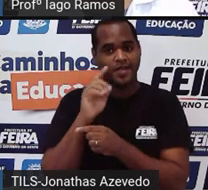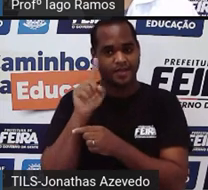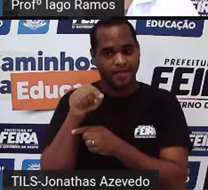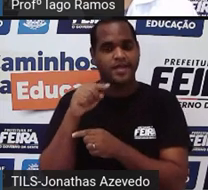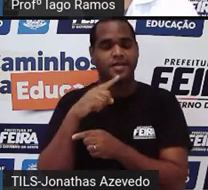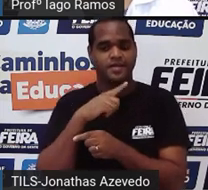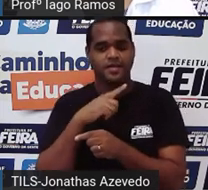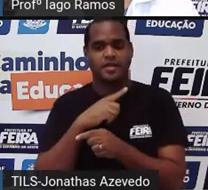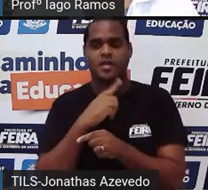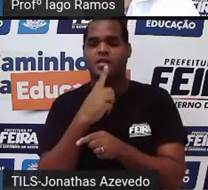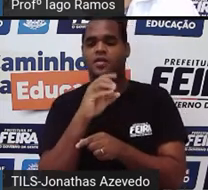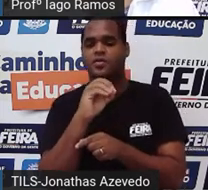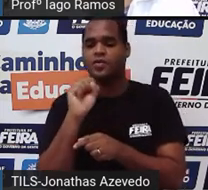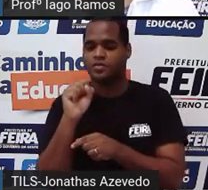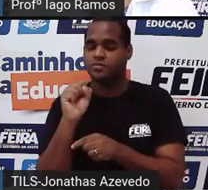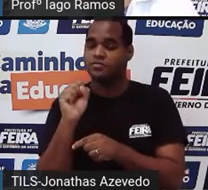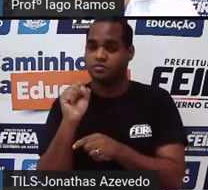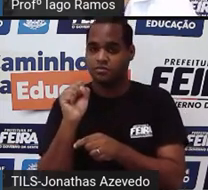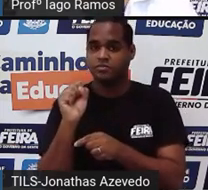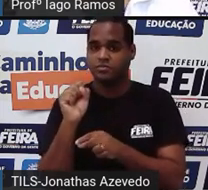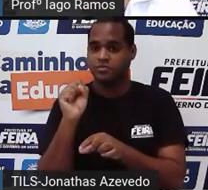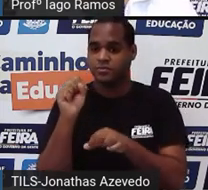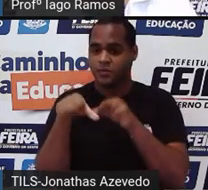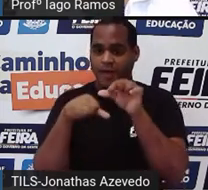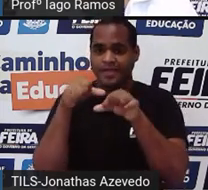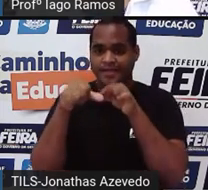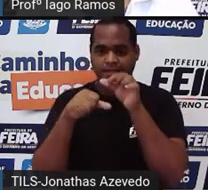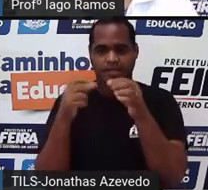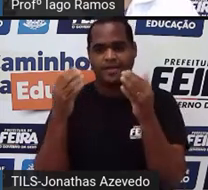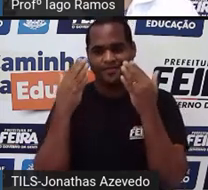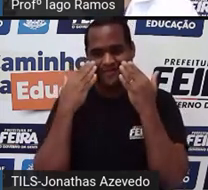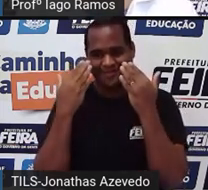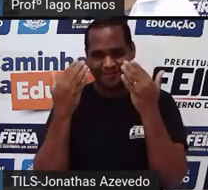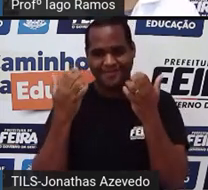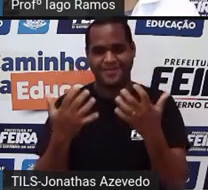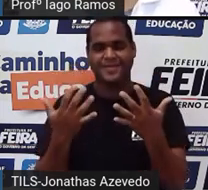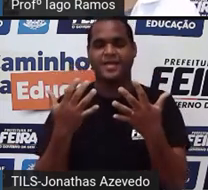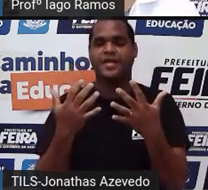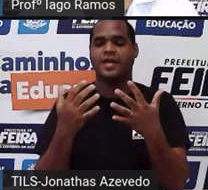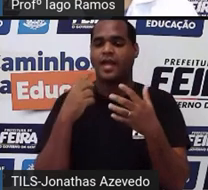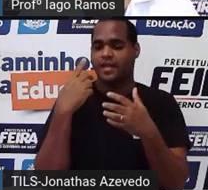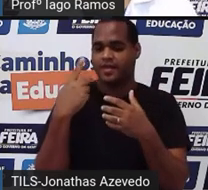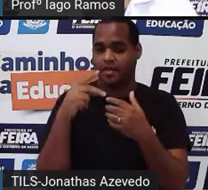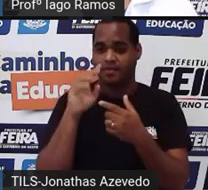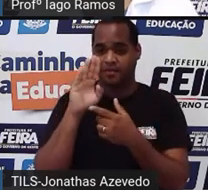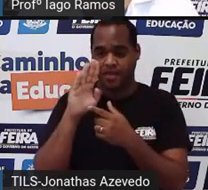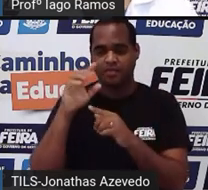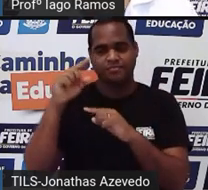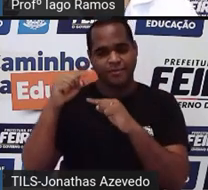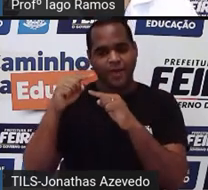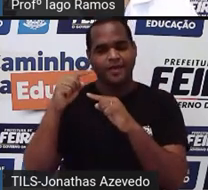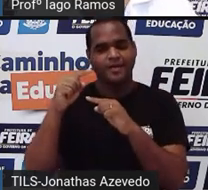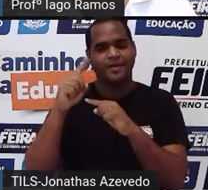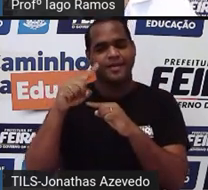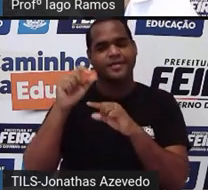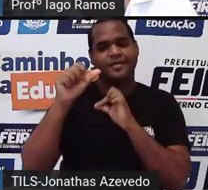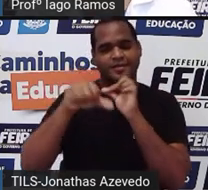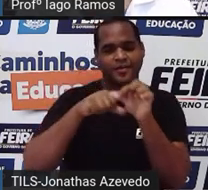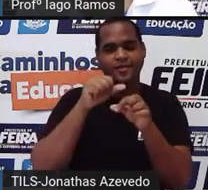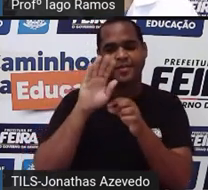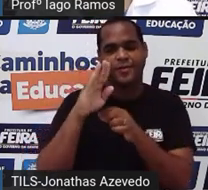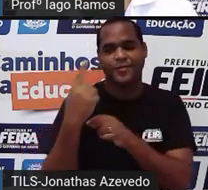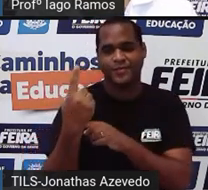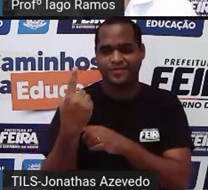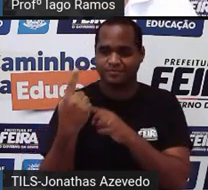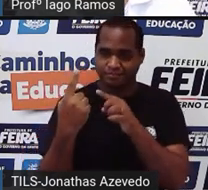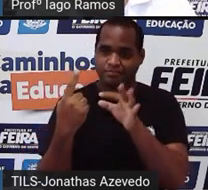mede 108, na outra figura que corresponde, né? Aquele ângulo B na menor, é formado no B1.